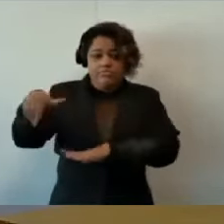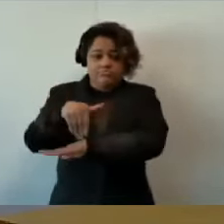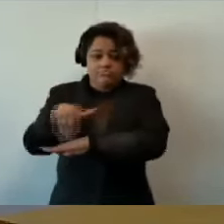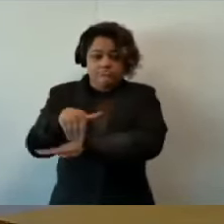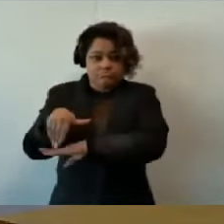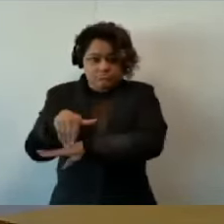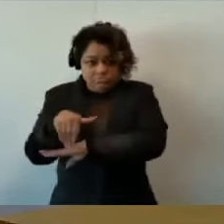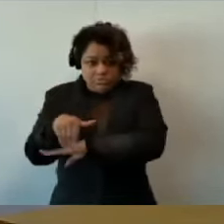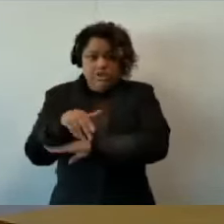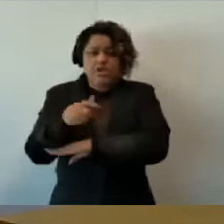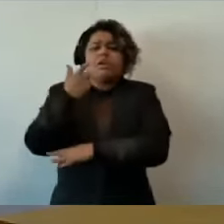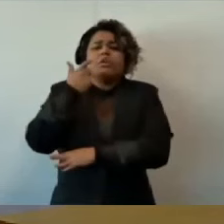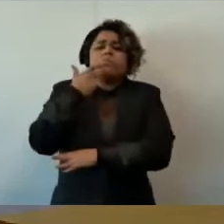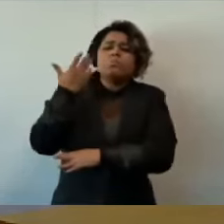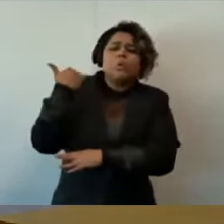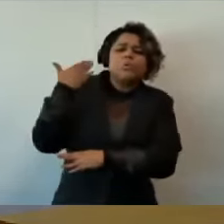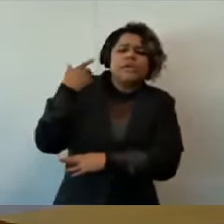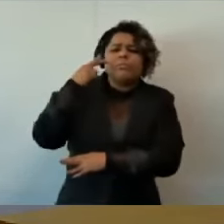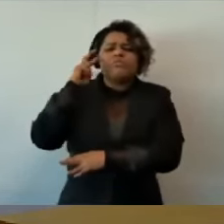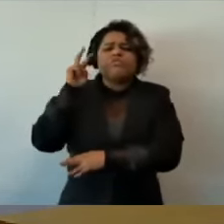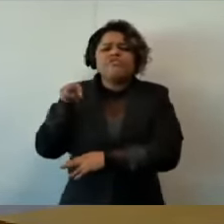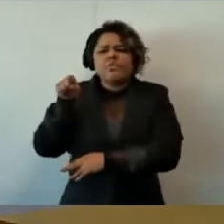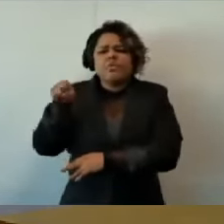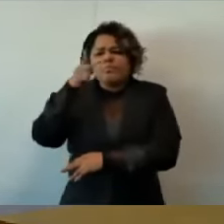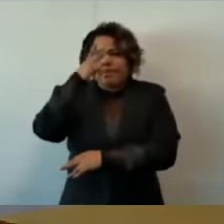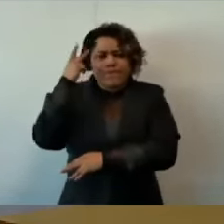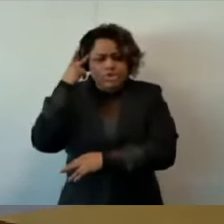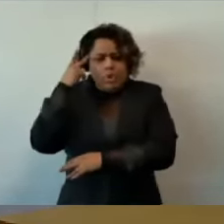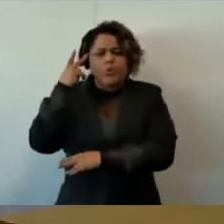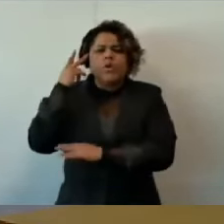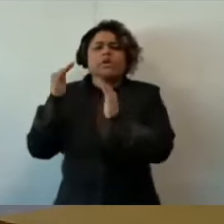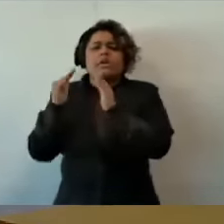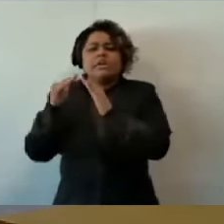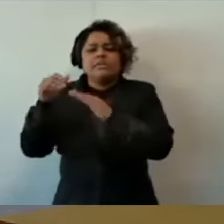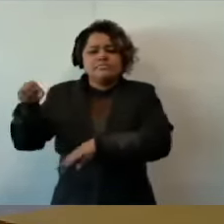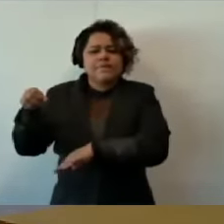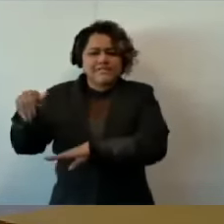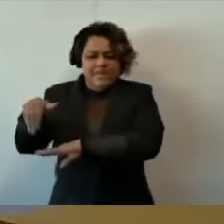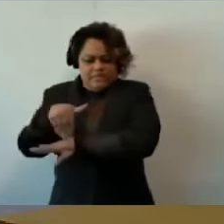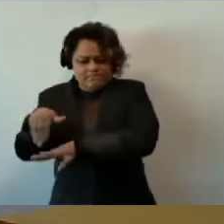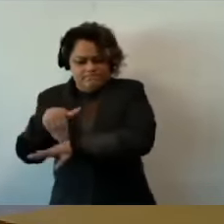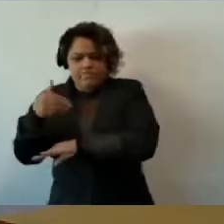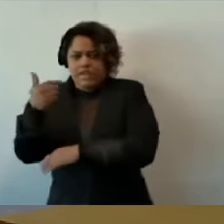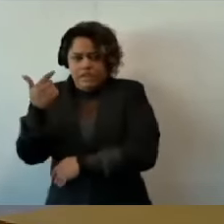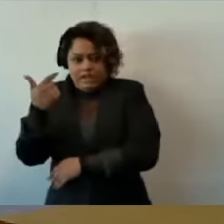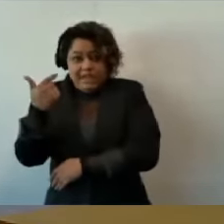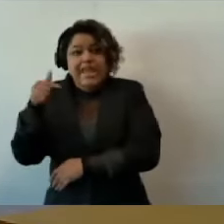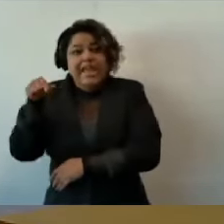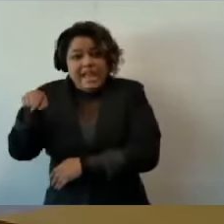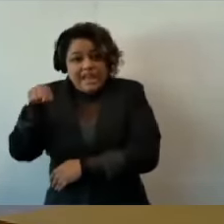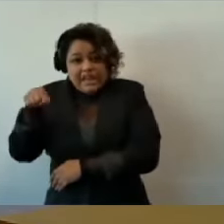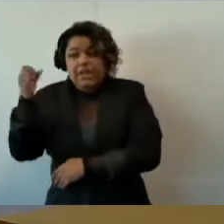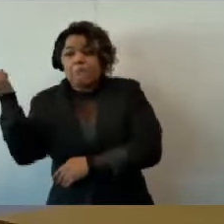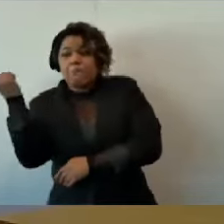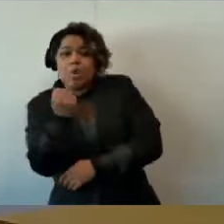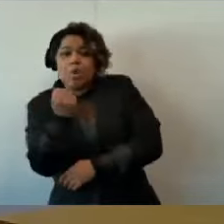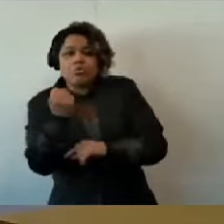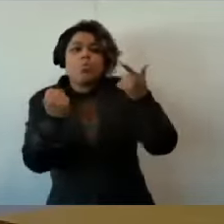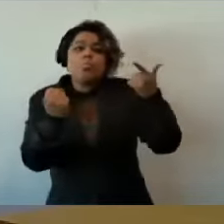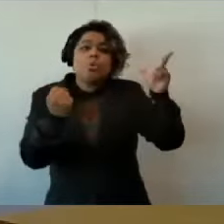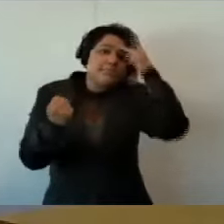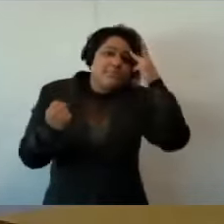um morador de rua sendo morto por outro morador de rua. Saiu nos nossos jornais aqui da capital mineira,